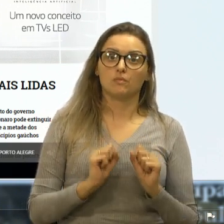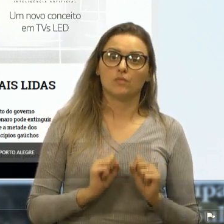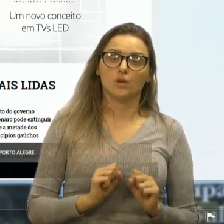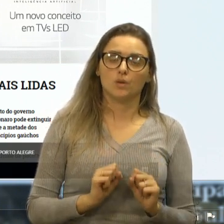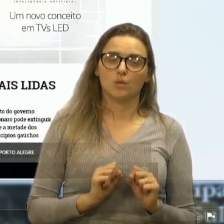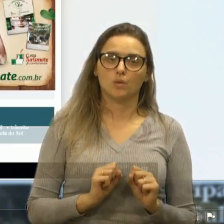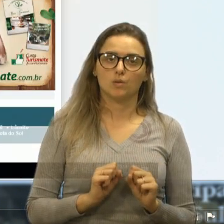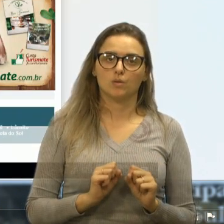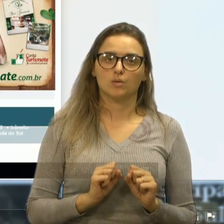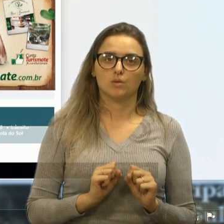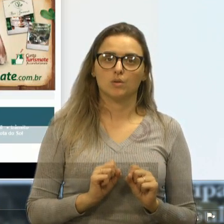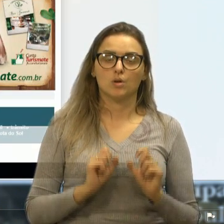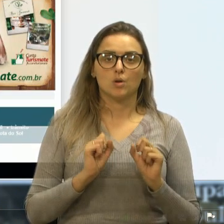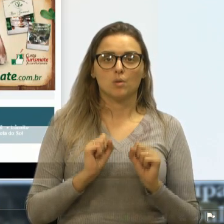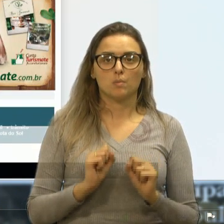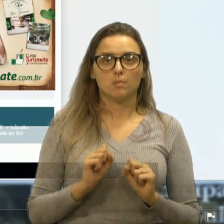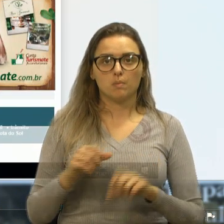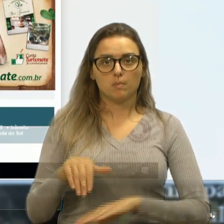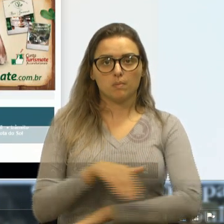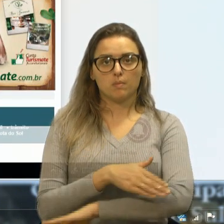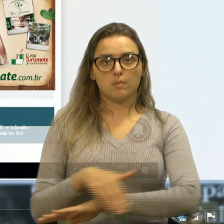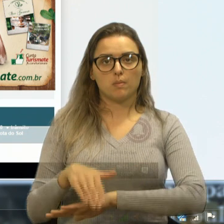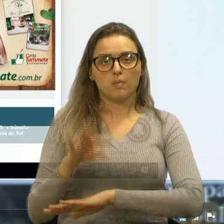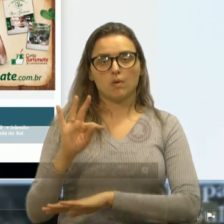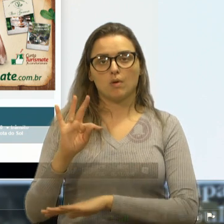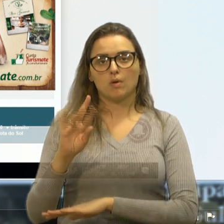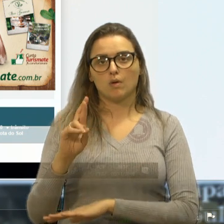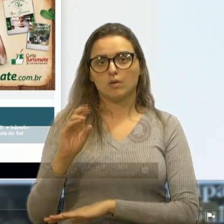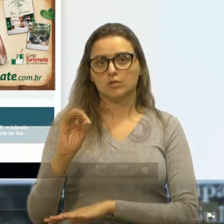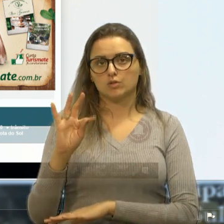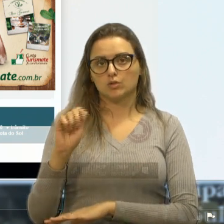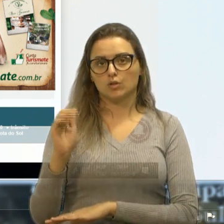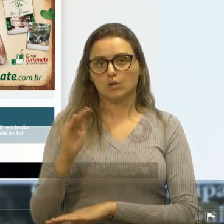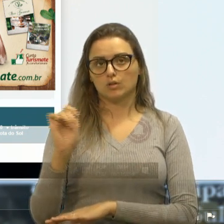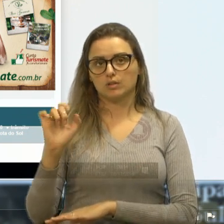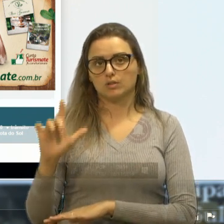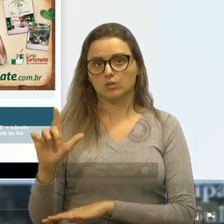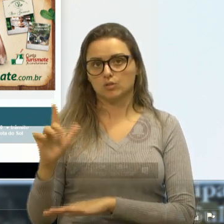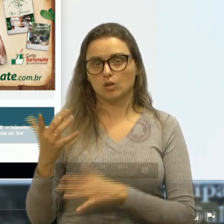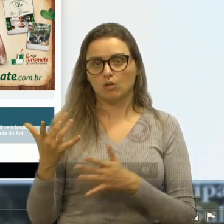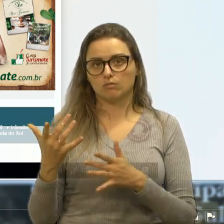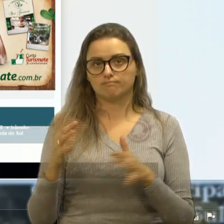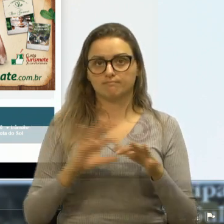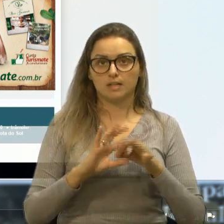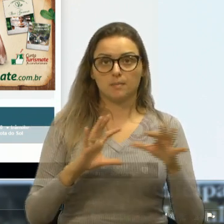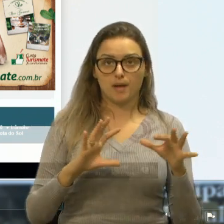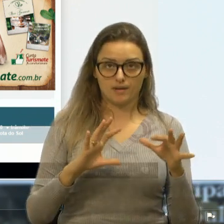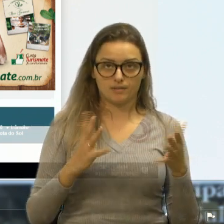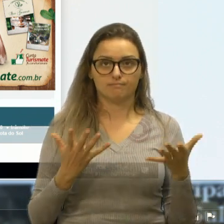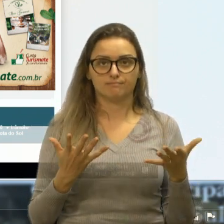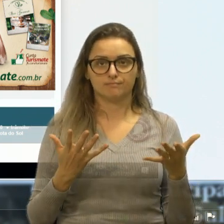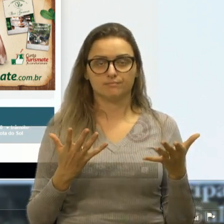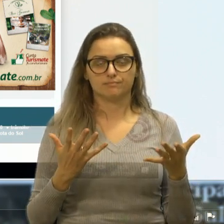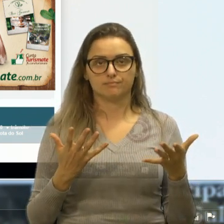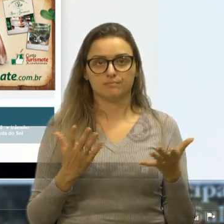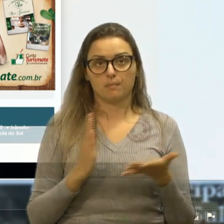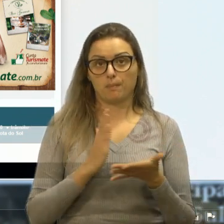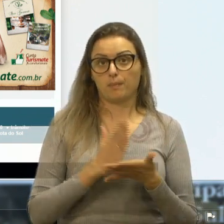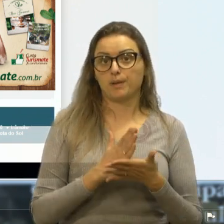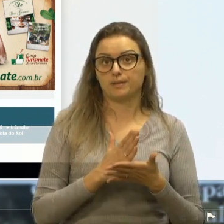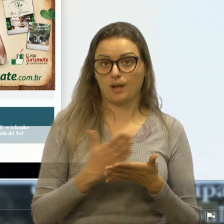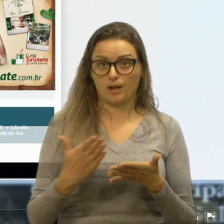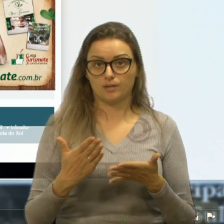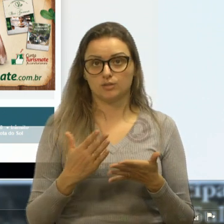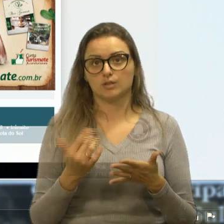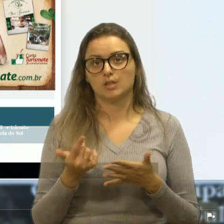a Rota do Sol, aconteça como a Rota do Sol, desbloqueie parte, e parte